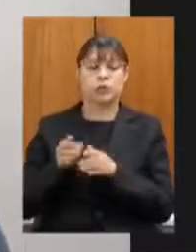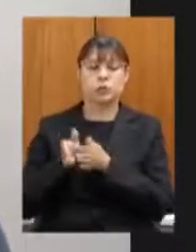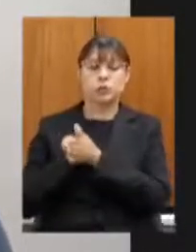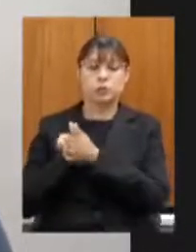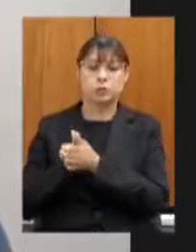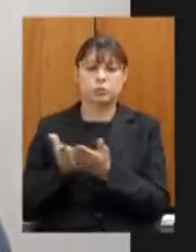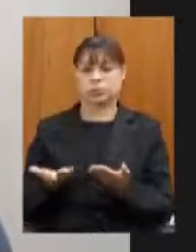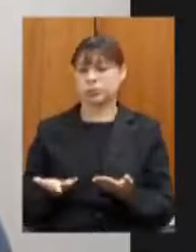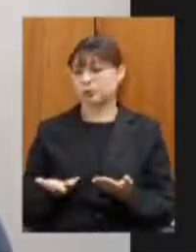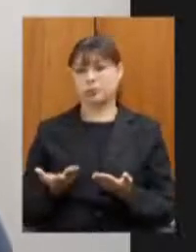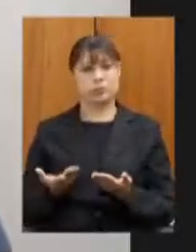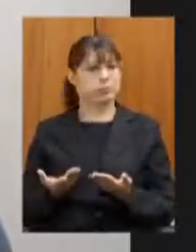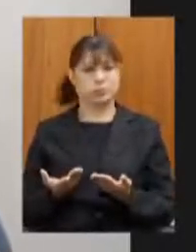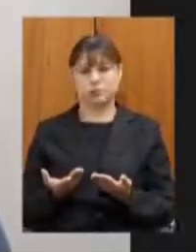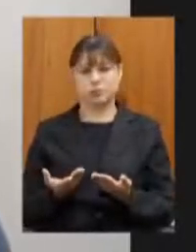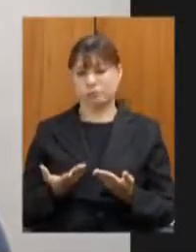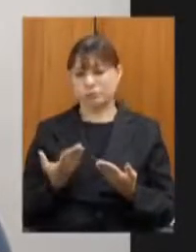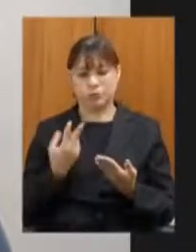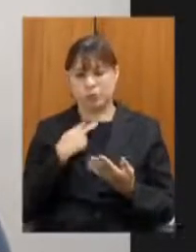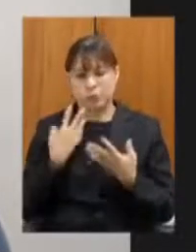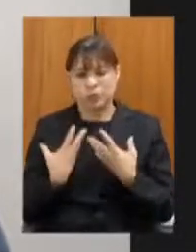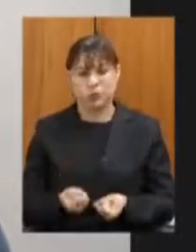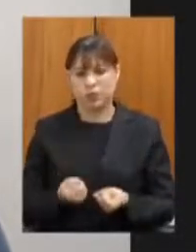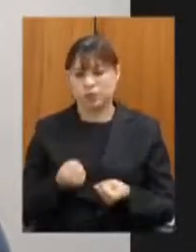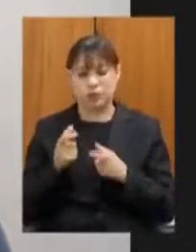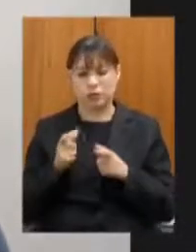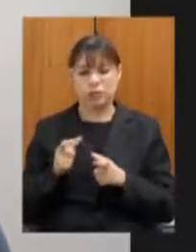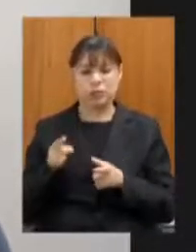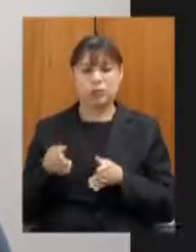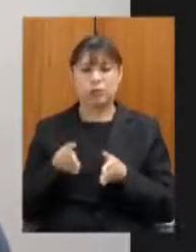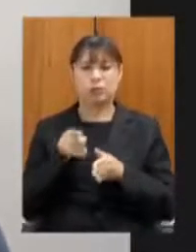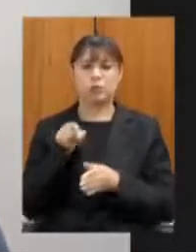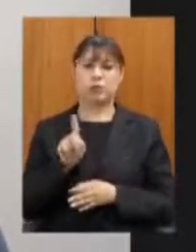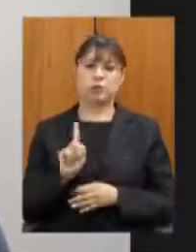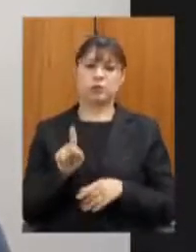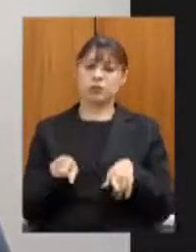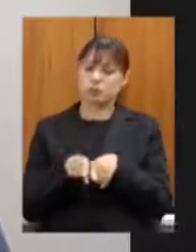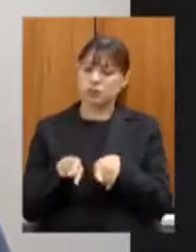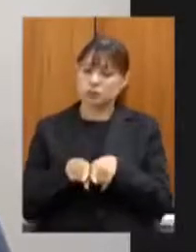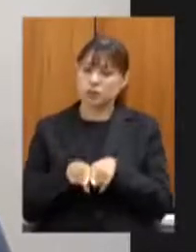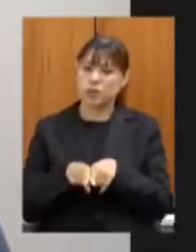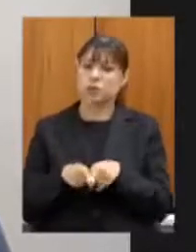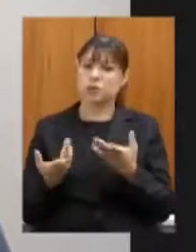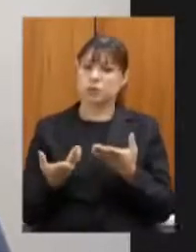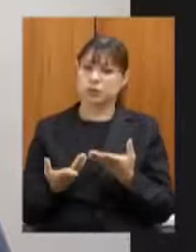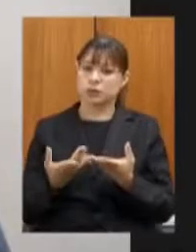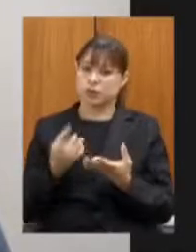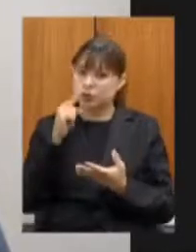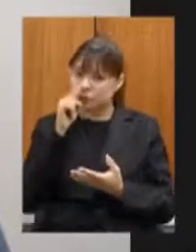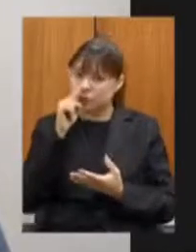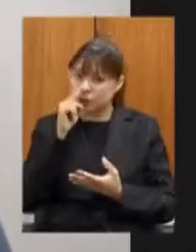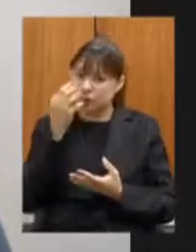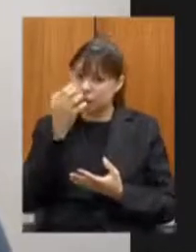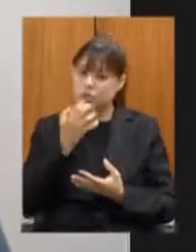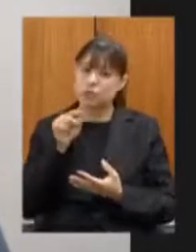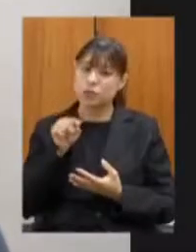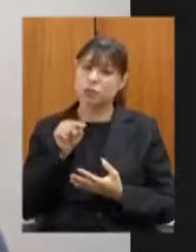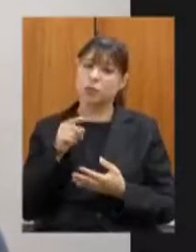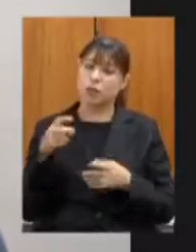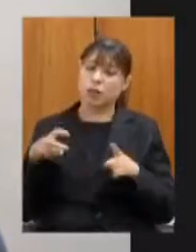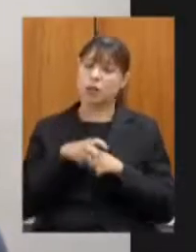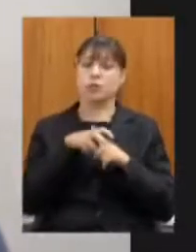como estão aquelas estradas e principalmente também o risco grave de acidentes a